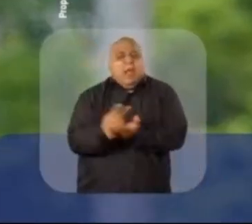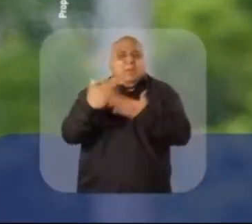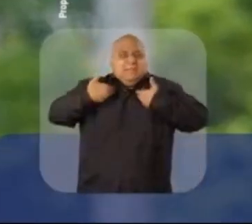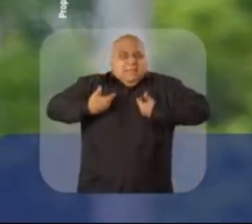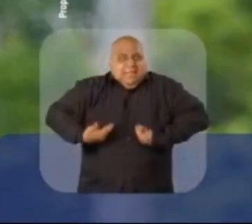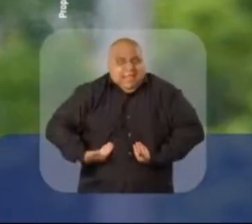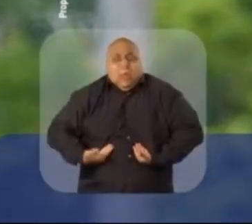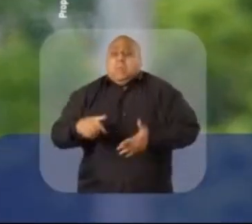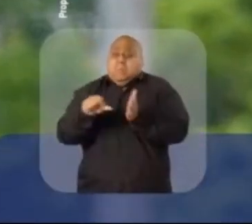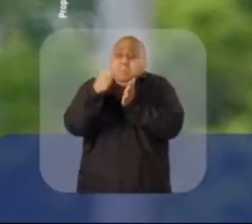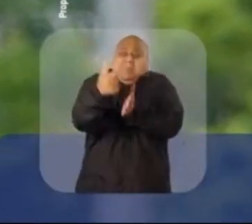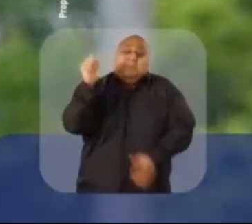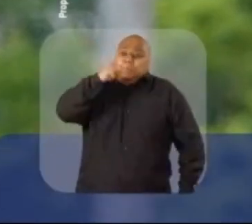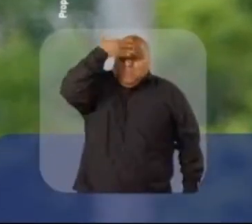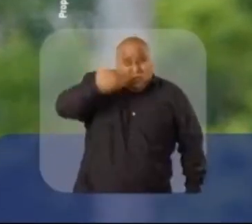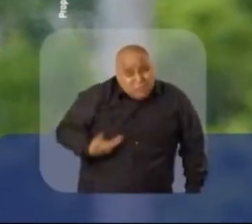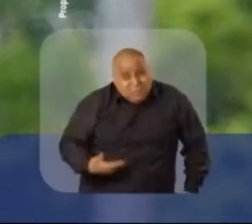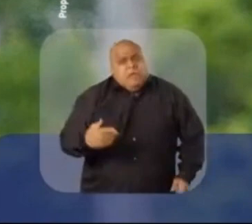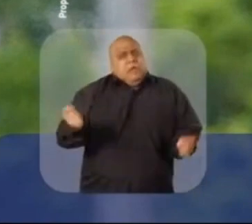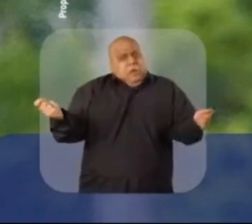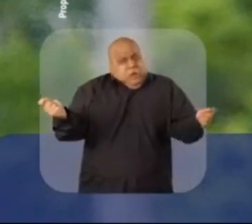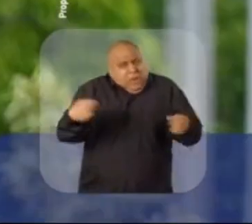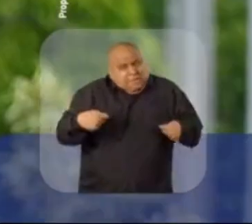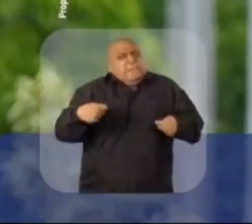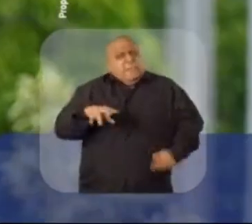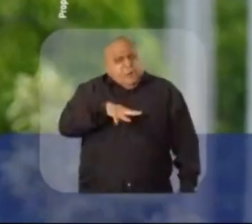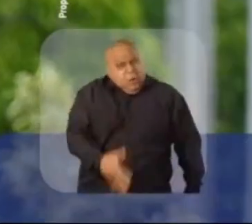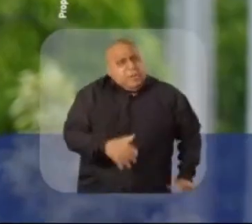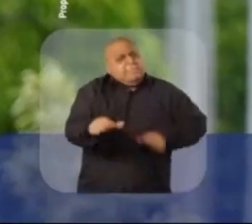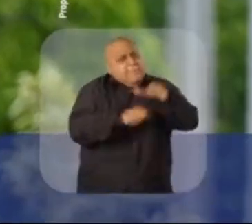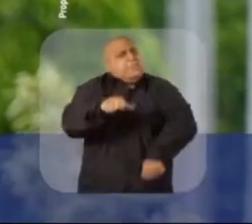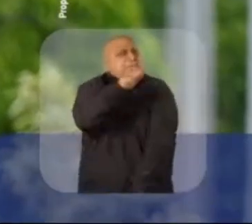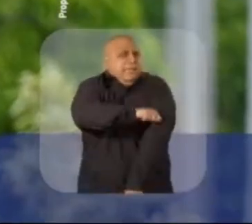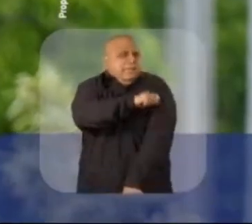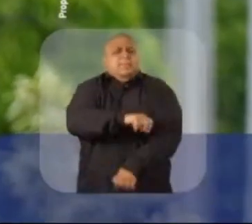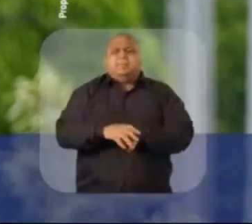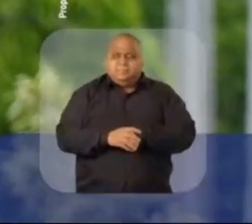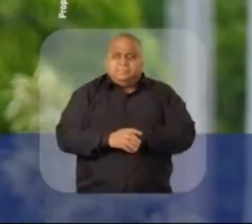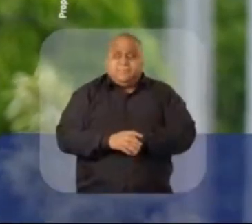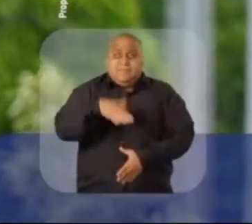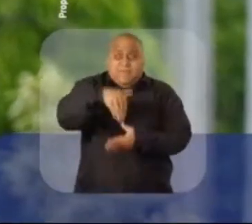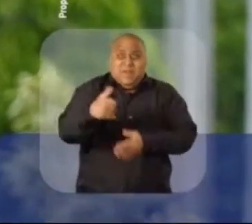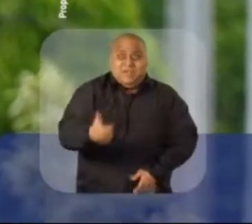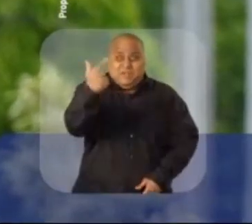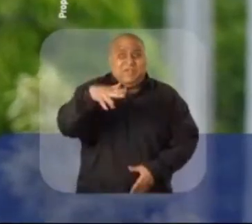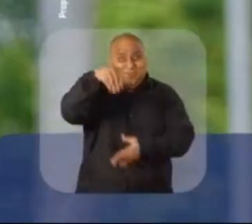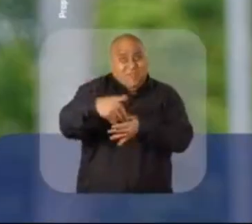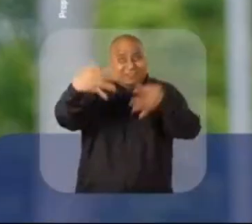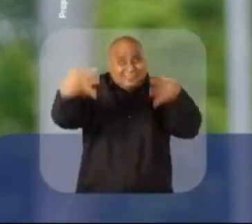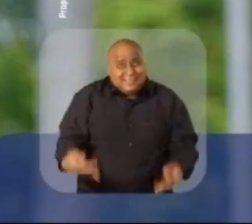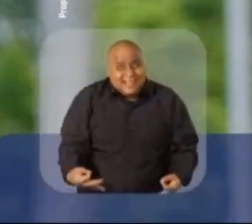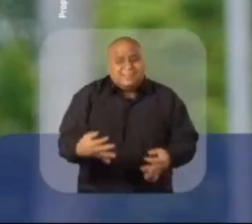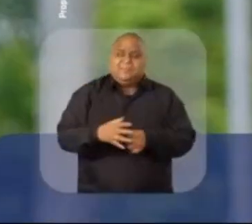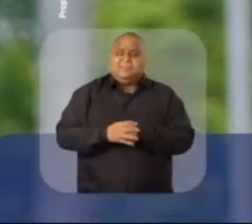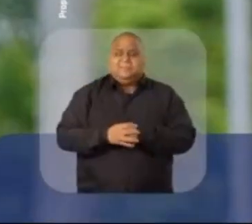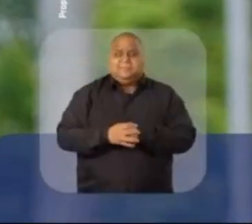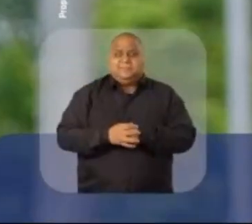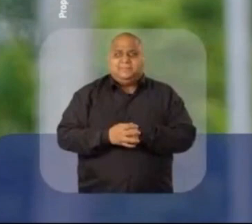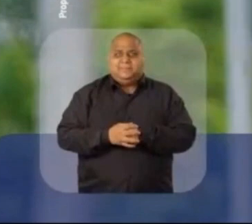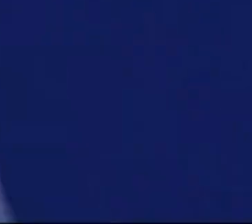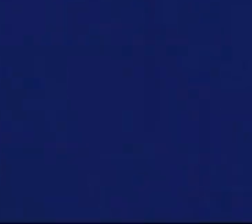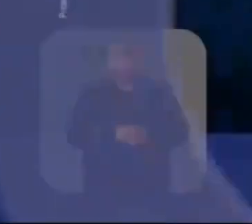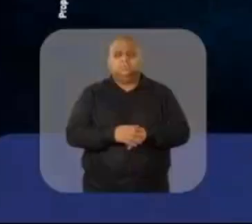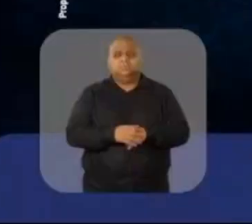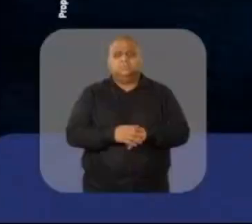terminar com a safarra Elegendo uma mulher com coragem para fazer um Rio diferente Vote 12